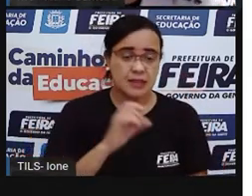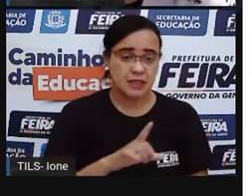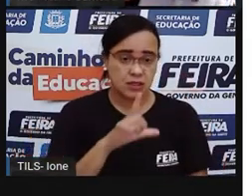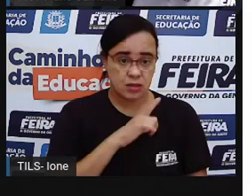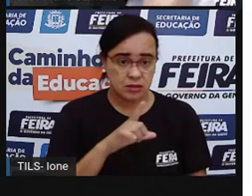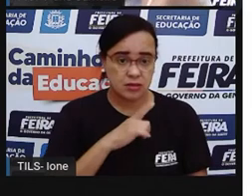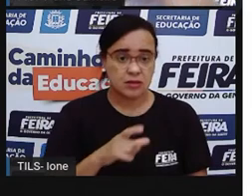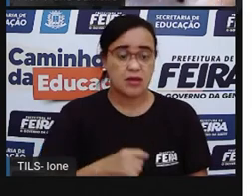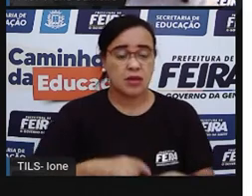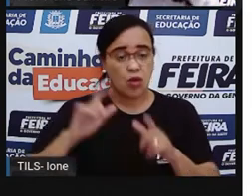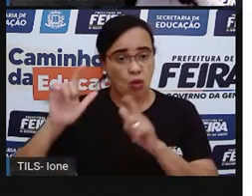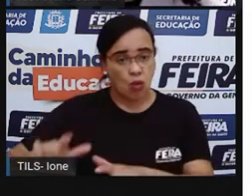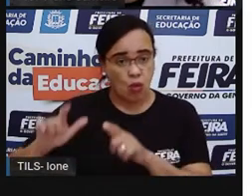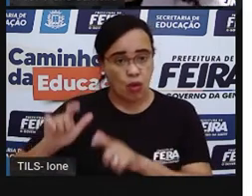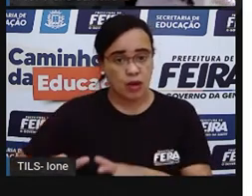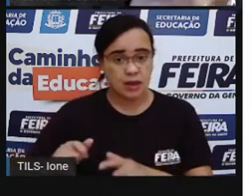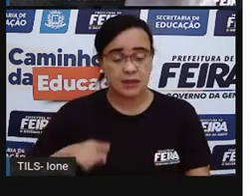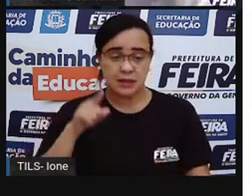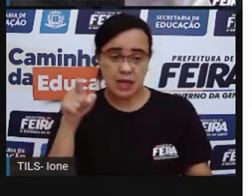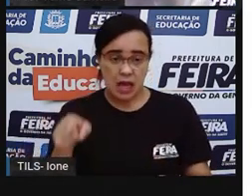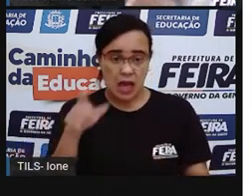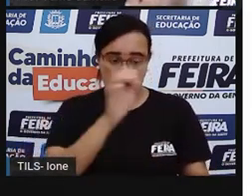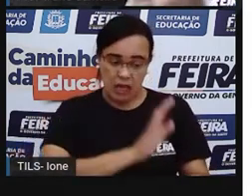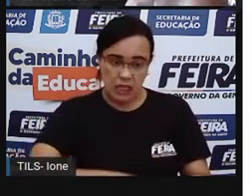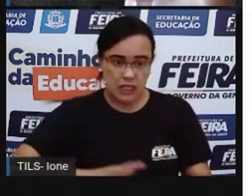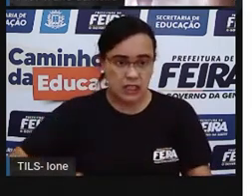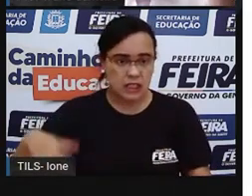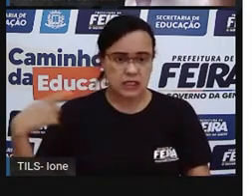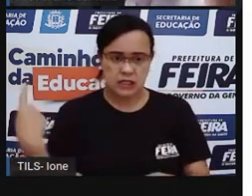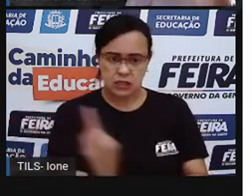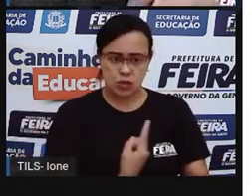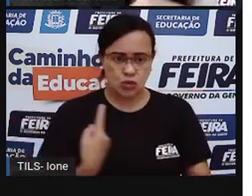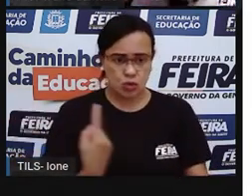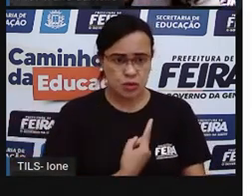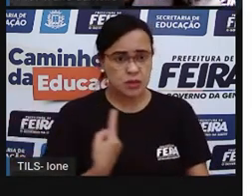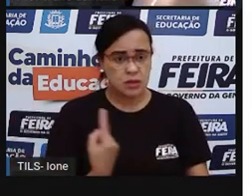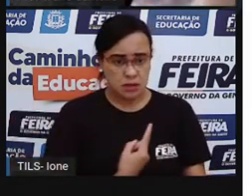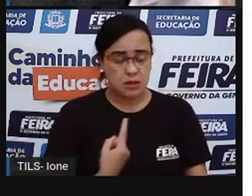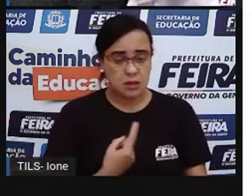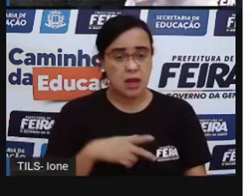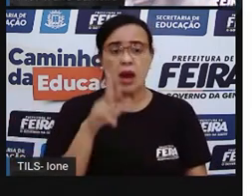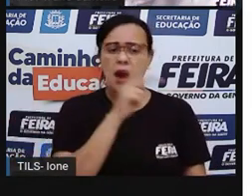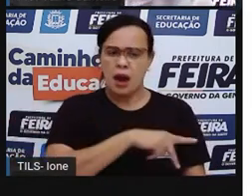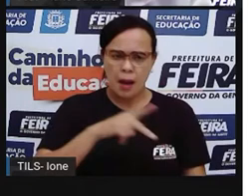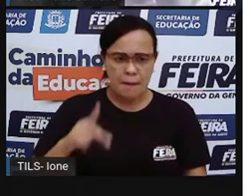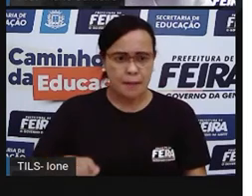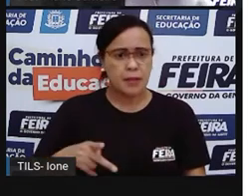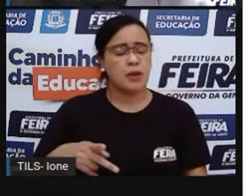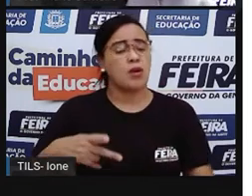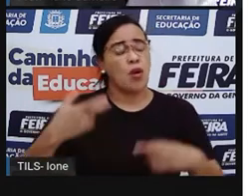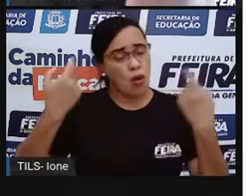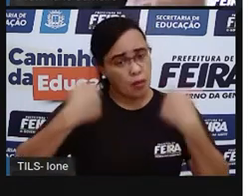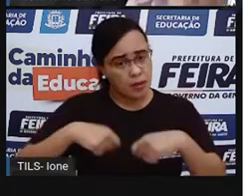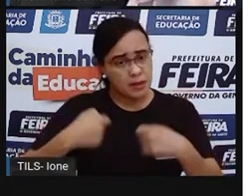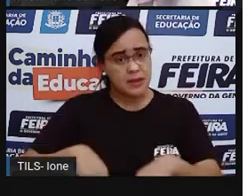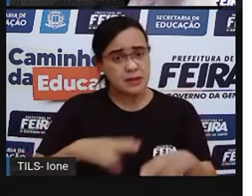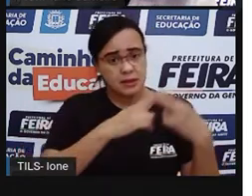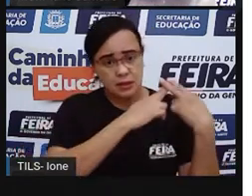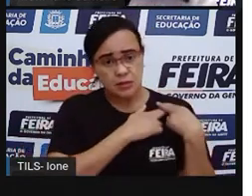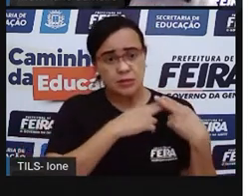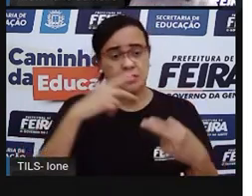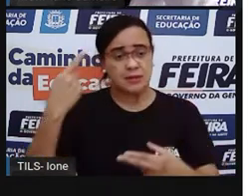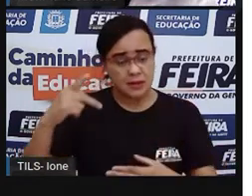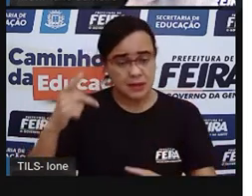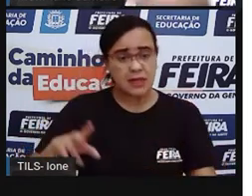sozinha e ela estiver correndo algum risco, algum perigo, a Pro tem a obrigação de cuidar dessa criança, de proteger